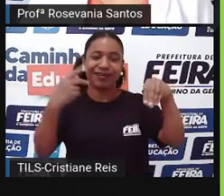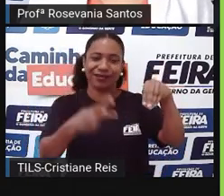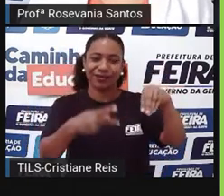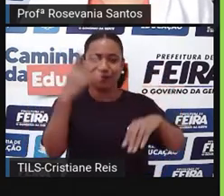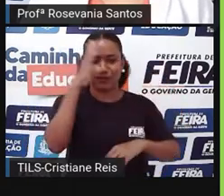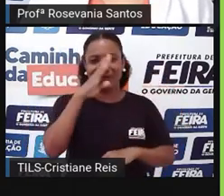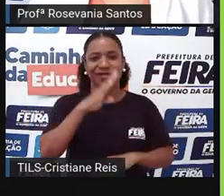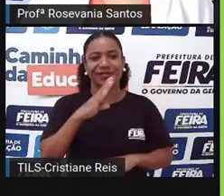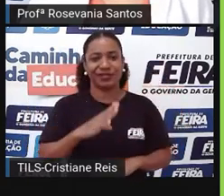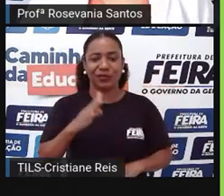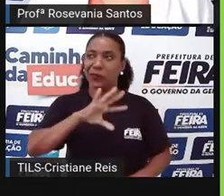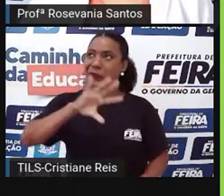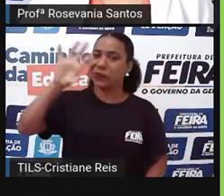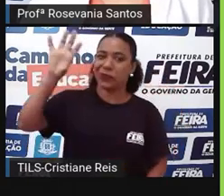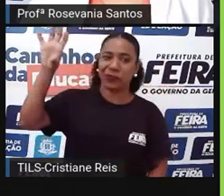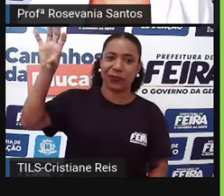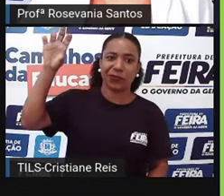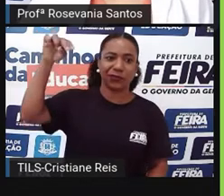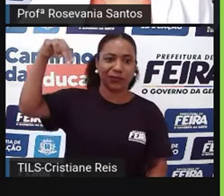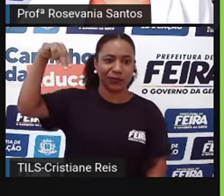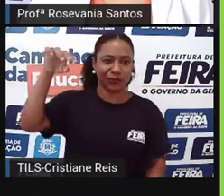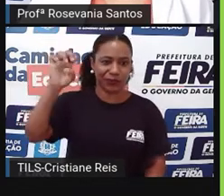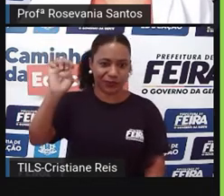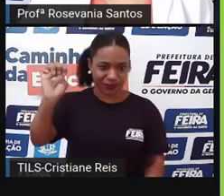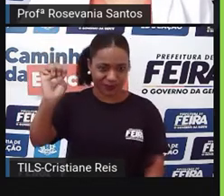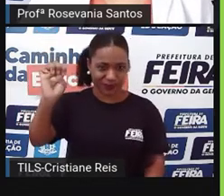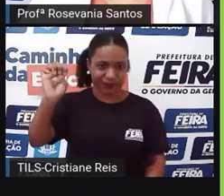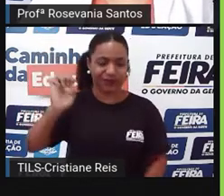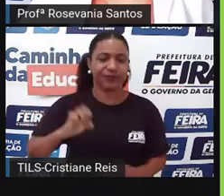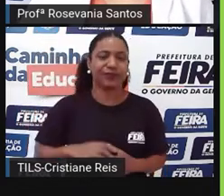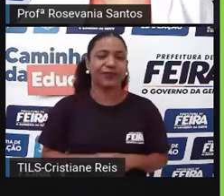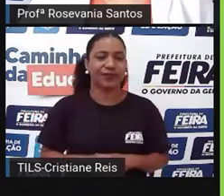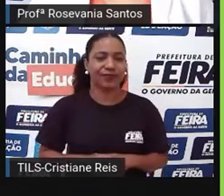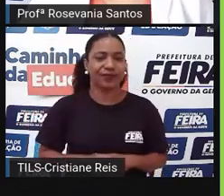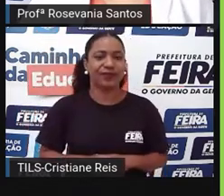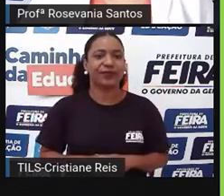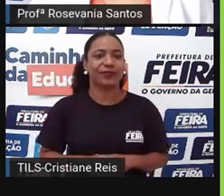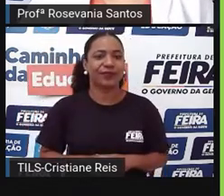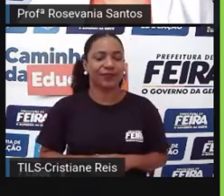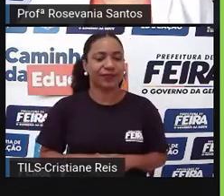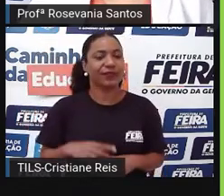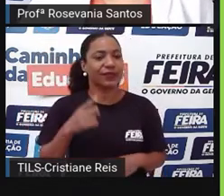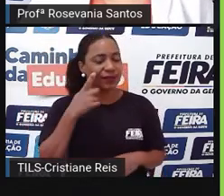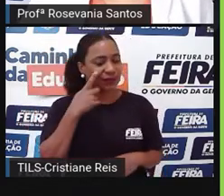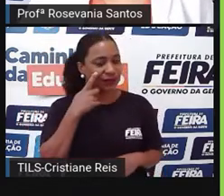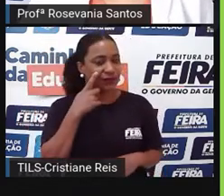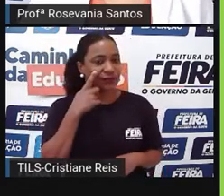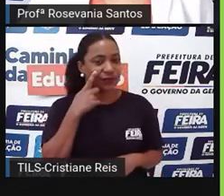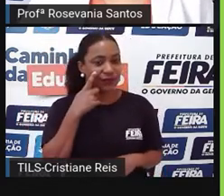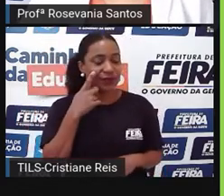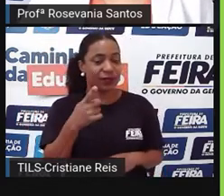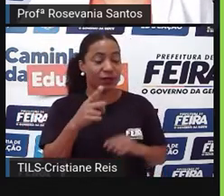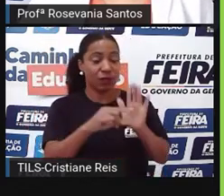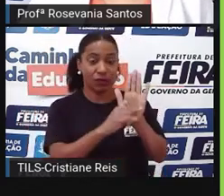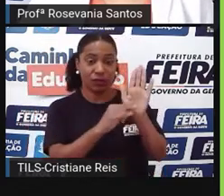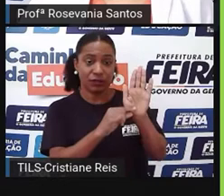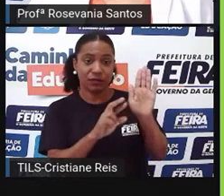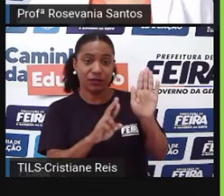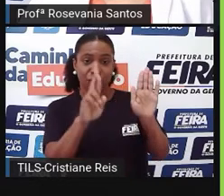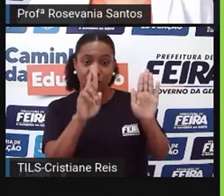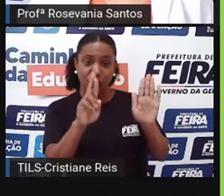terceira maior região nessa divisão de Pedro, né. A do IBGE, vocês sabem que, né, pega